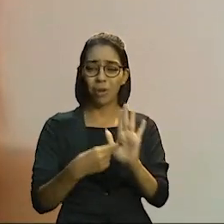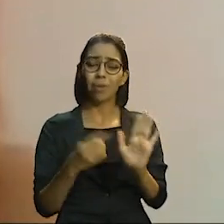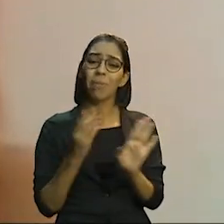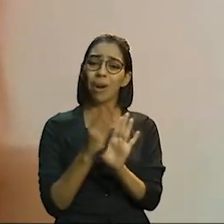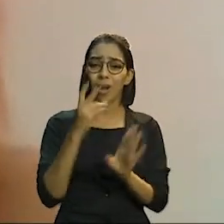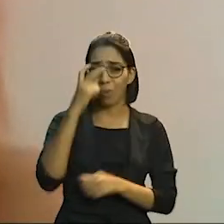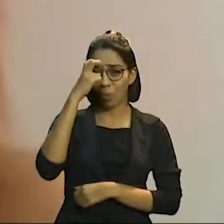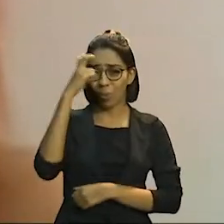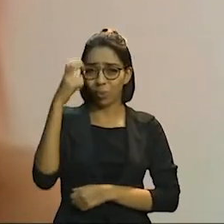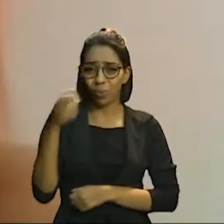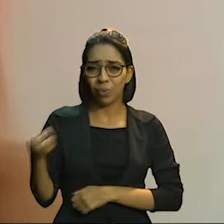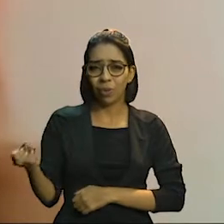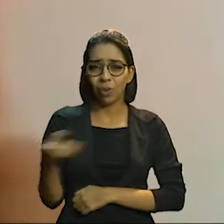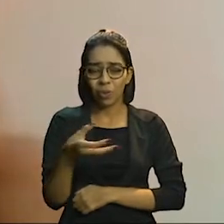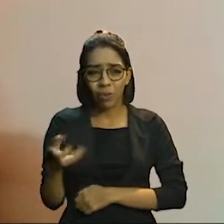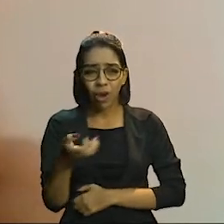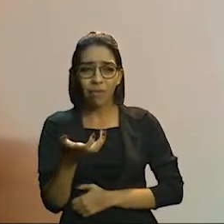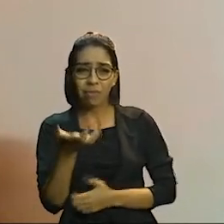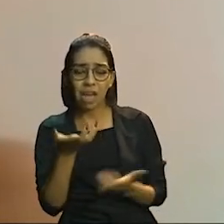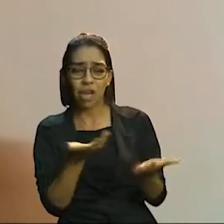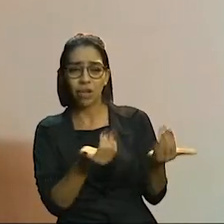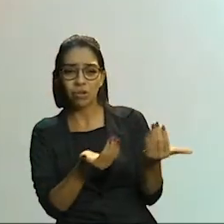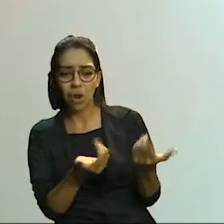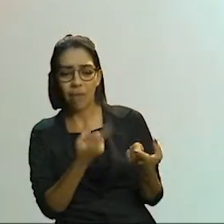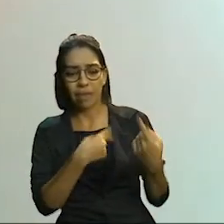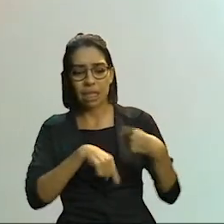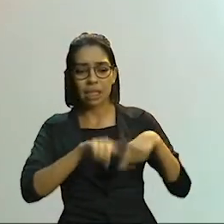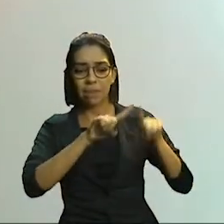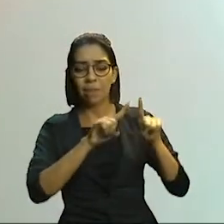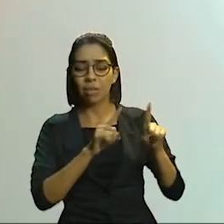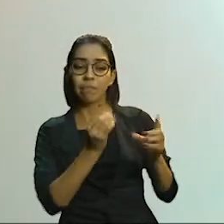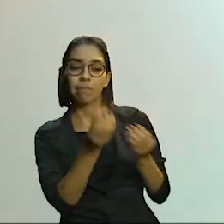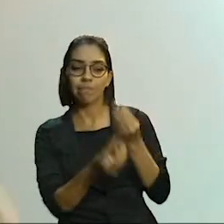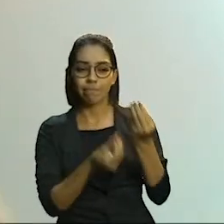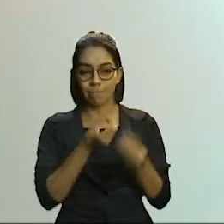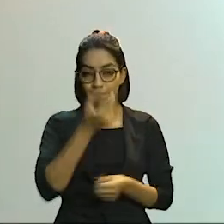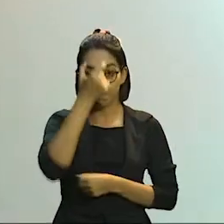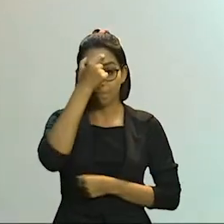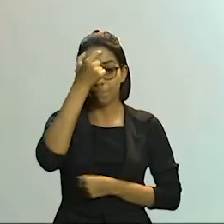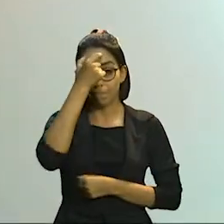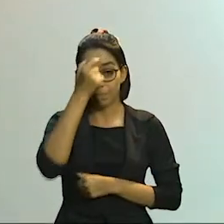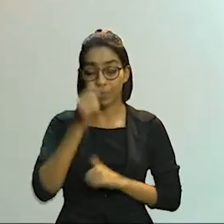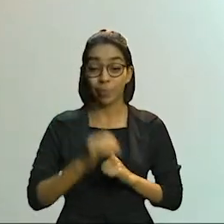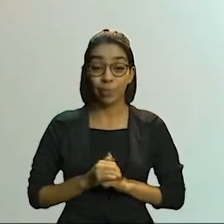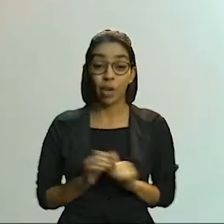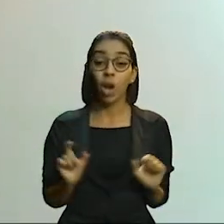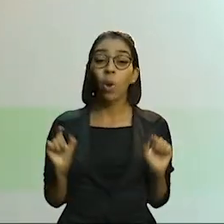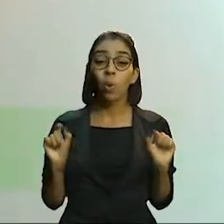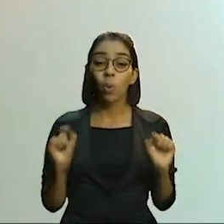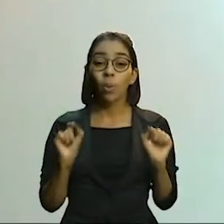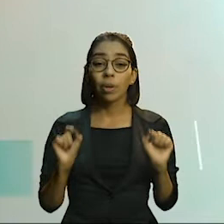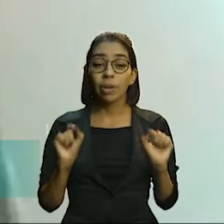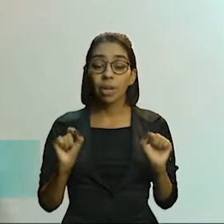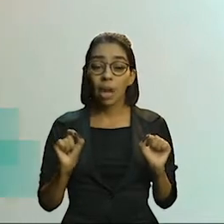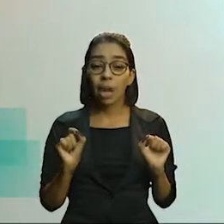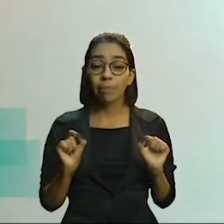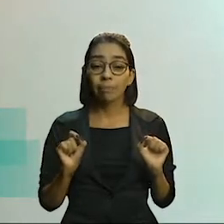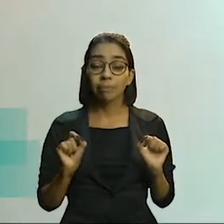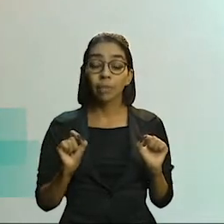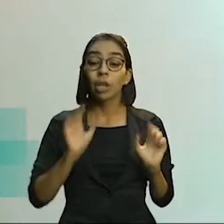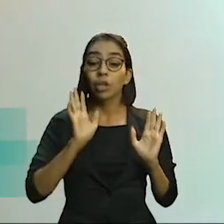cultura que envolve o crescimento dos adolescentes brasileiros. Isso é a materialização dos aspectos